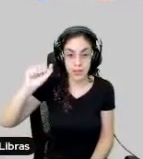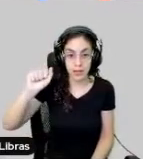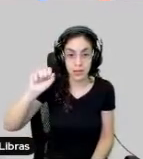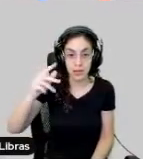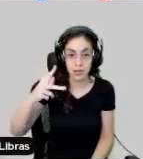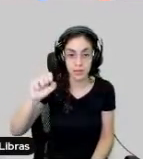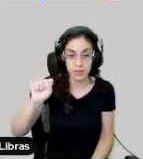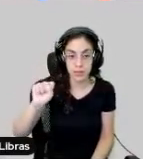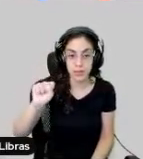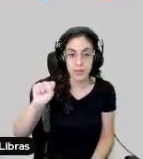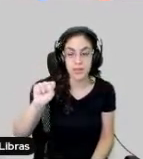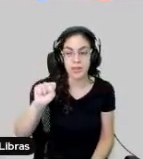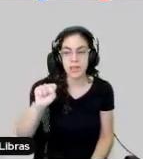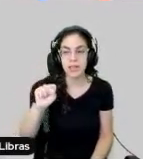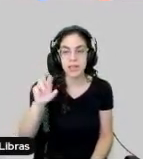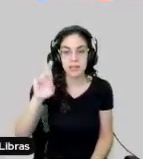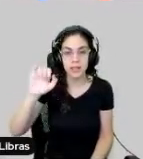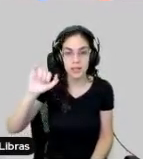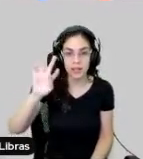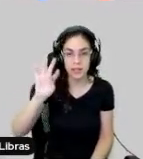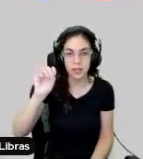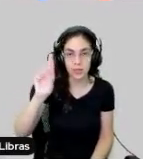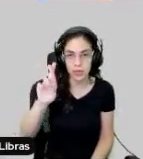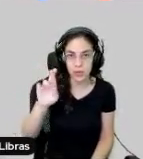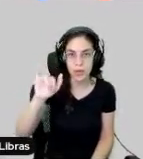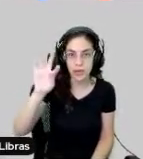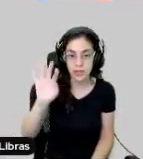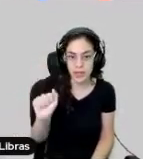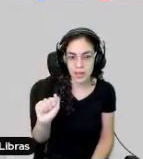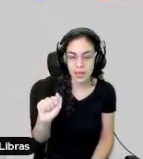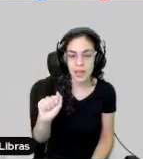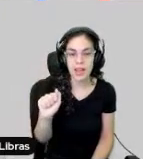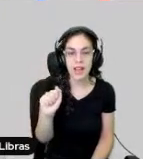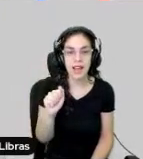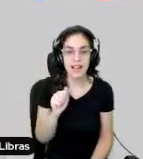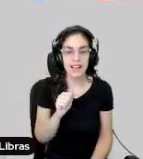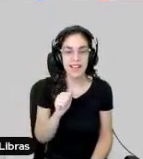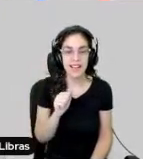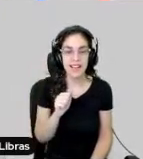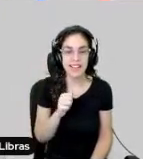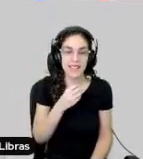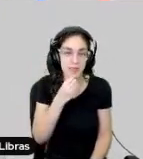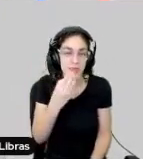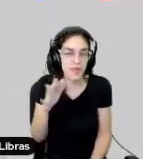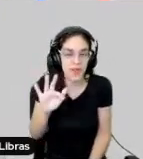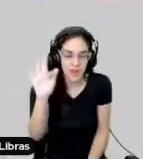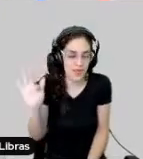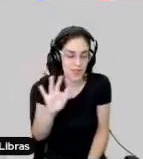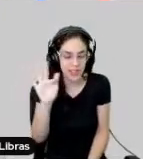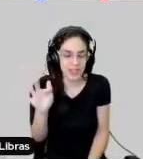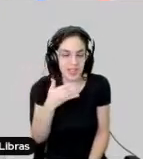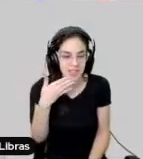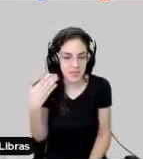Ele veio dar uma aula magna aqui na Uninove e ele falou que a Uninove tinha mais citações que o ITA e que isso foi uma coisa que impressionou ele